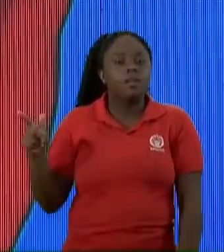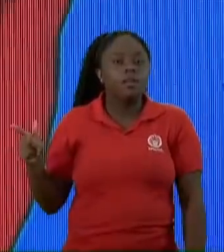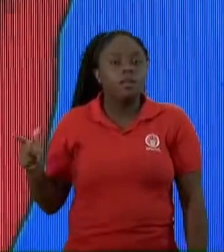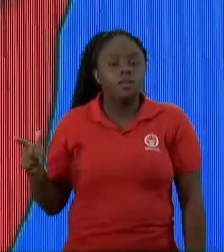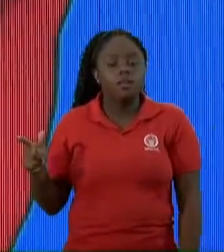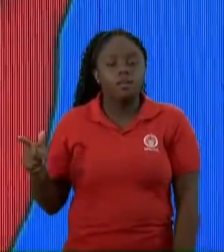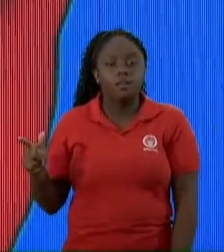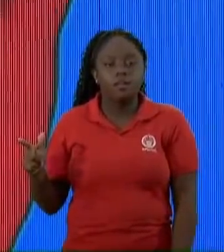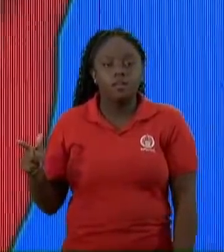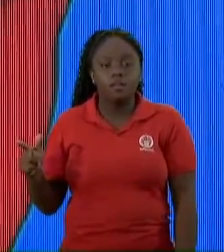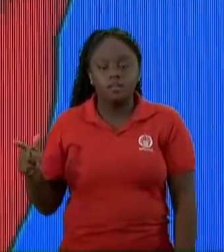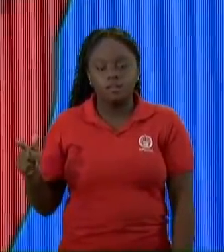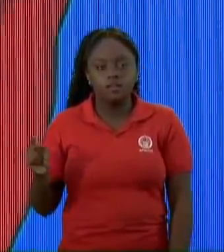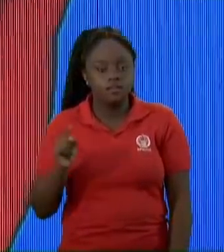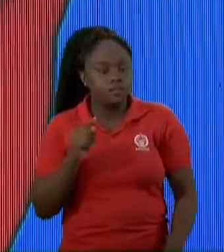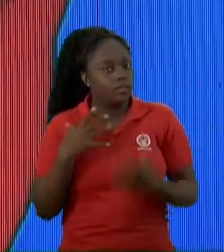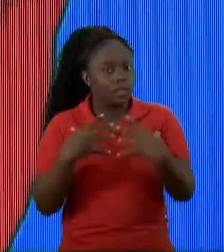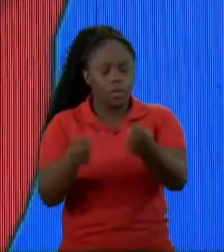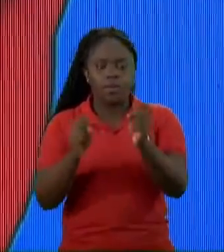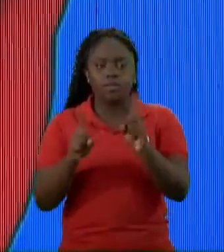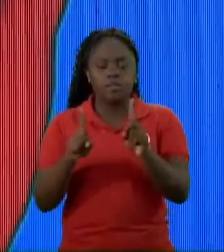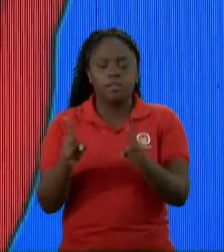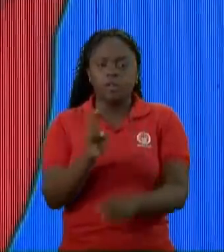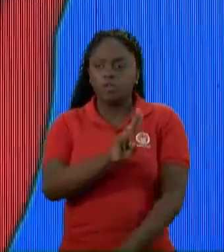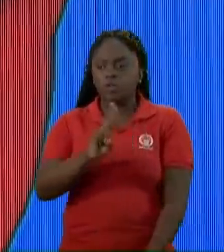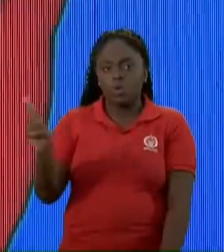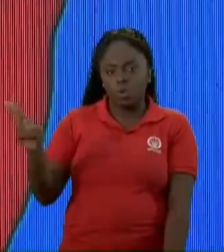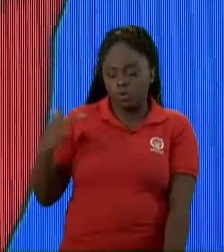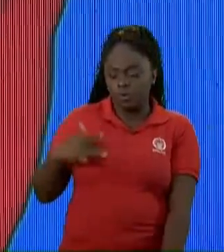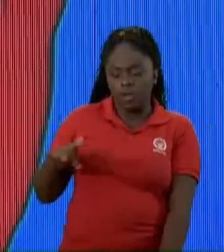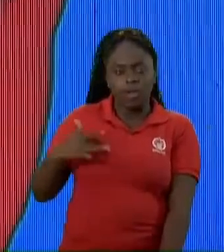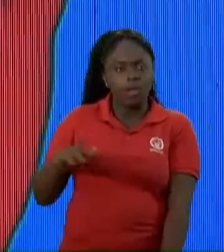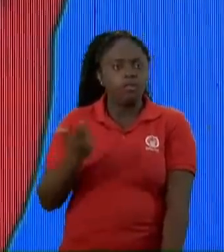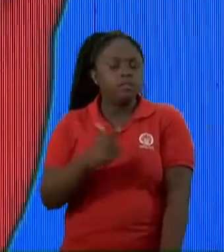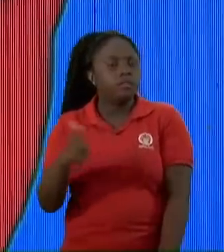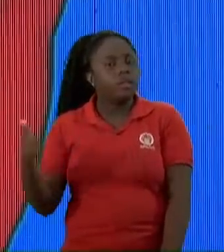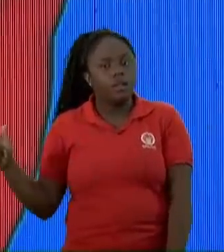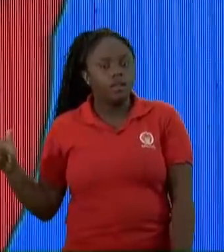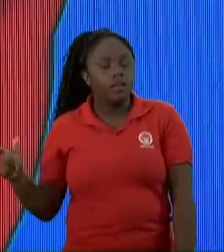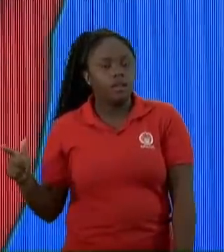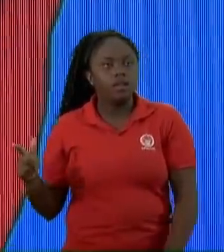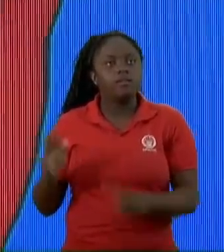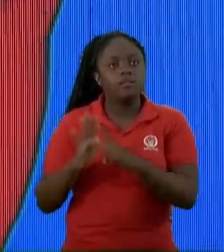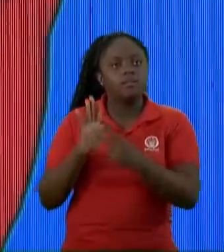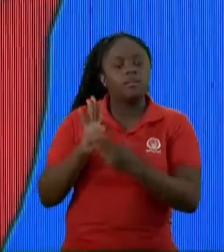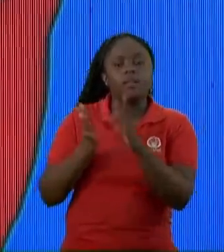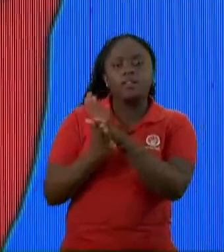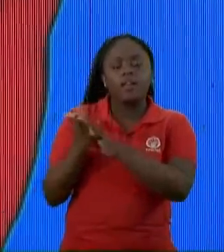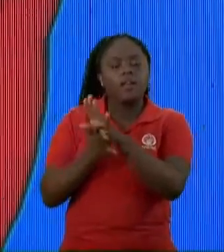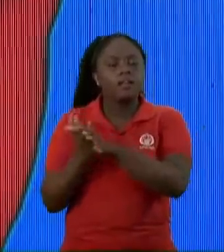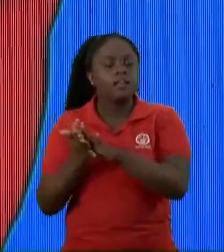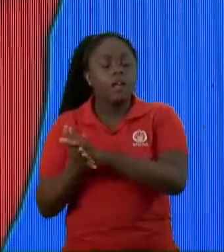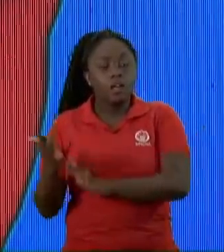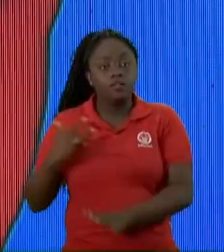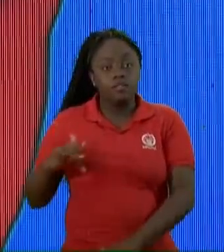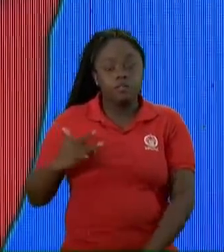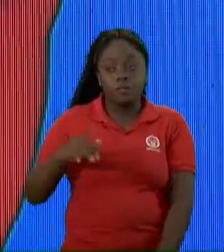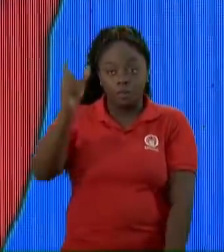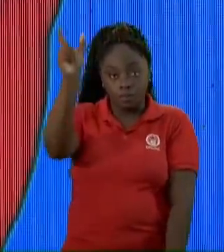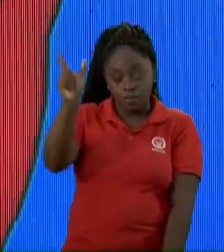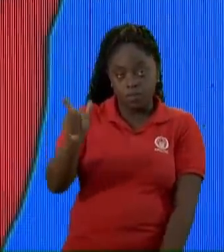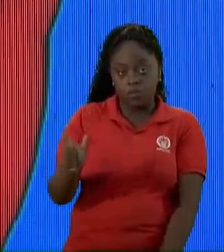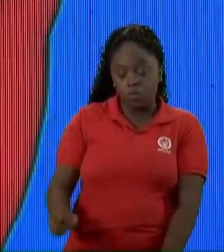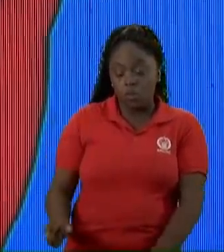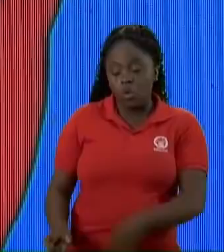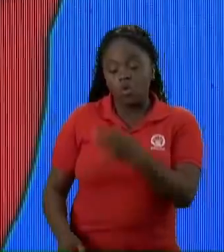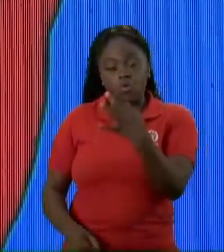Não queira Esse lugar de vítima Não existe nome Pra vítima Vítima é nada Vítima é uma pessoa Que sofreu uma